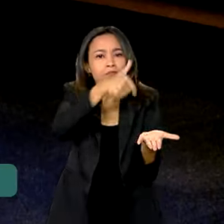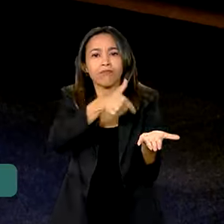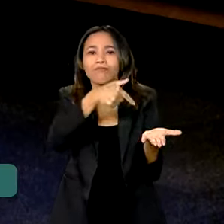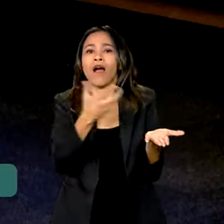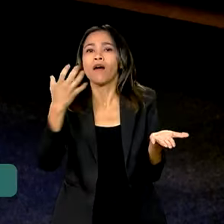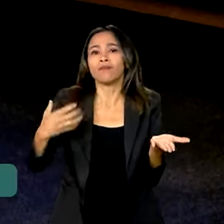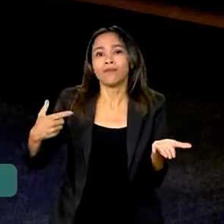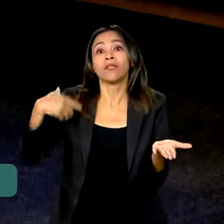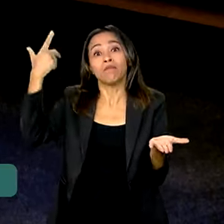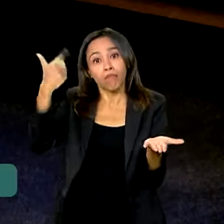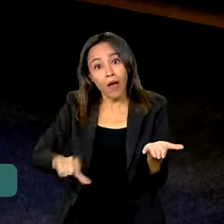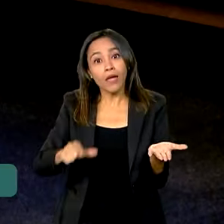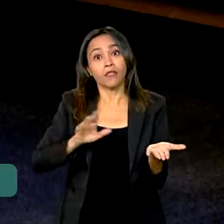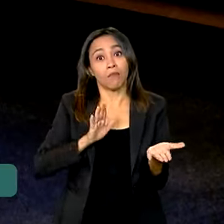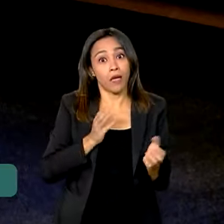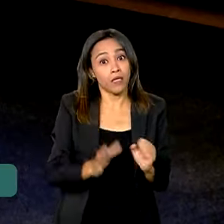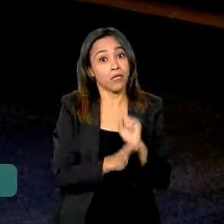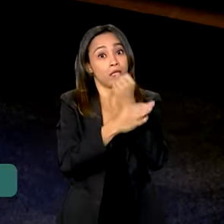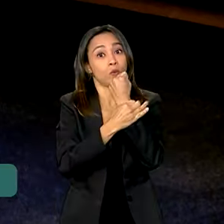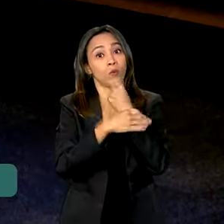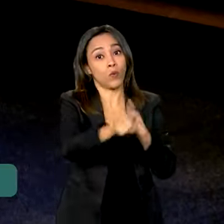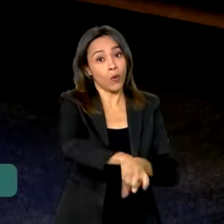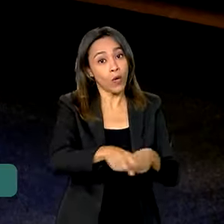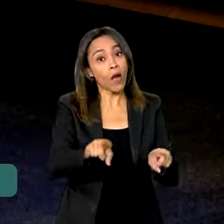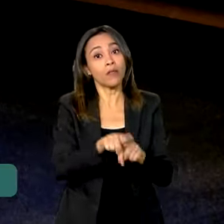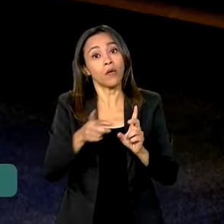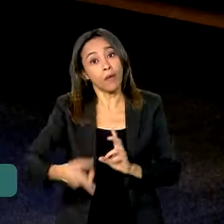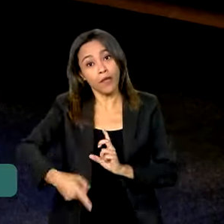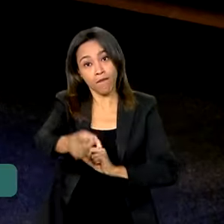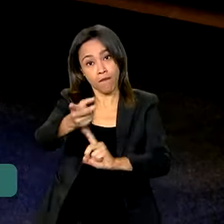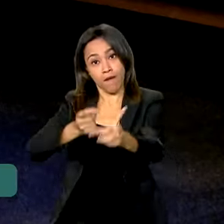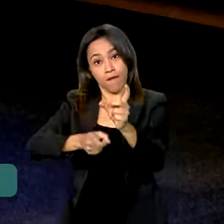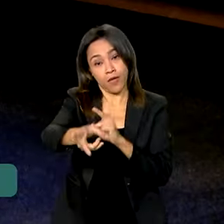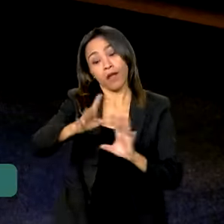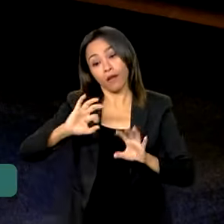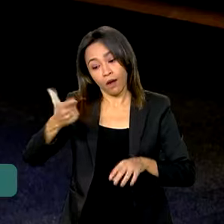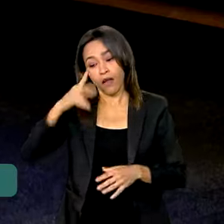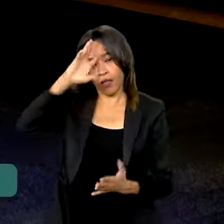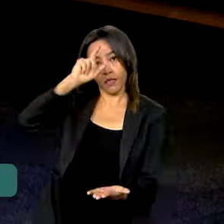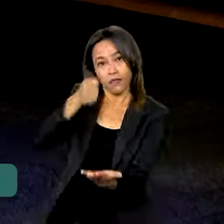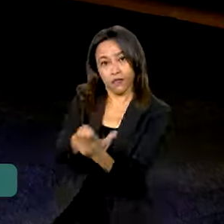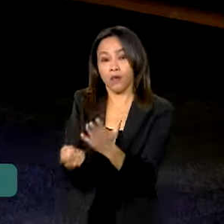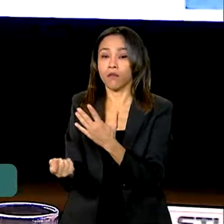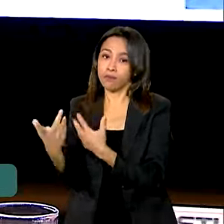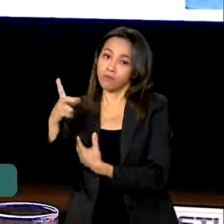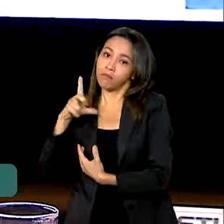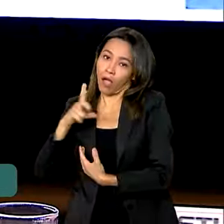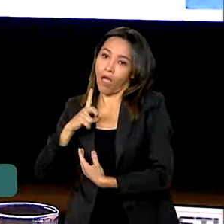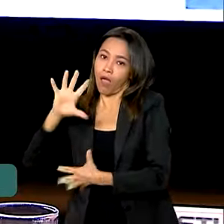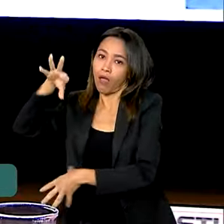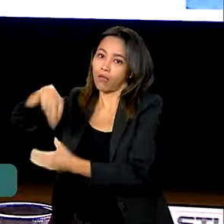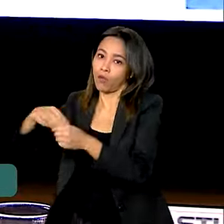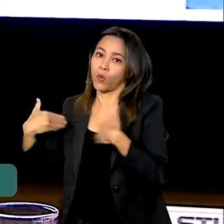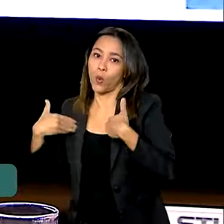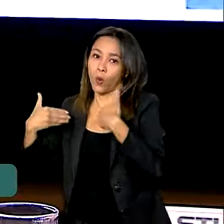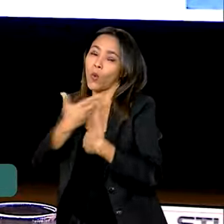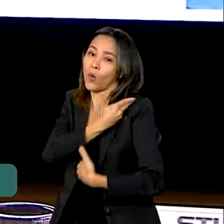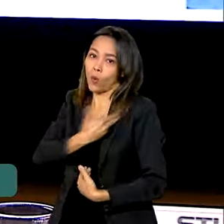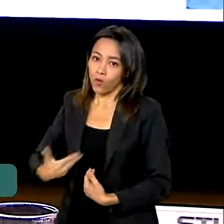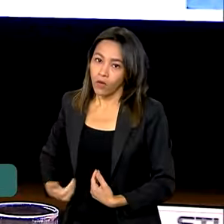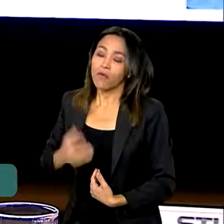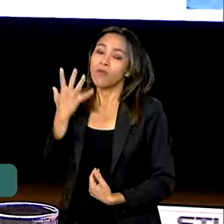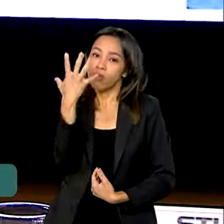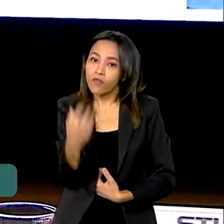rural e mais recursos para o apoio da comercialização. Mas é fato que a decisão está tomada dentro do governo e nós vamos lançar essas duas medidas